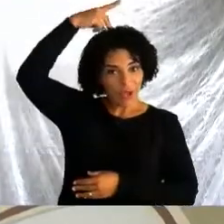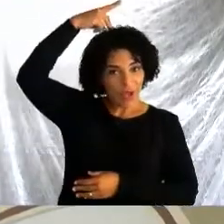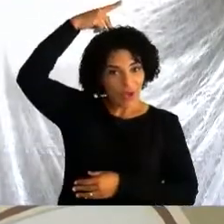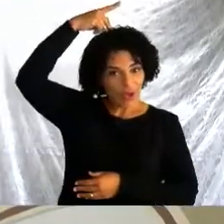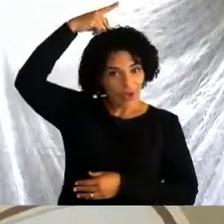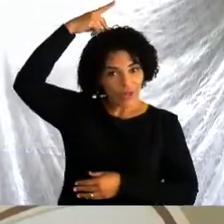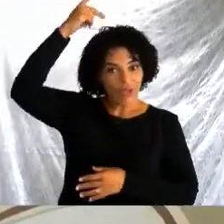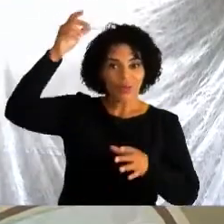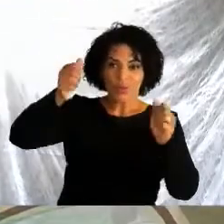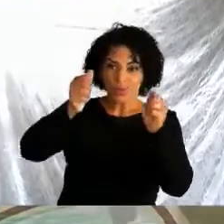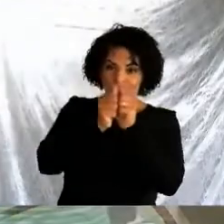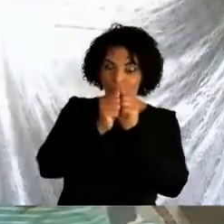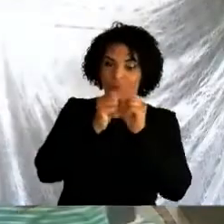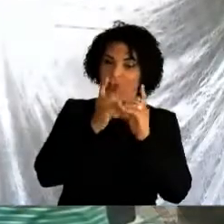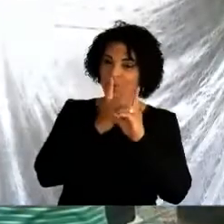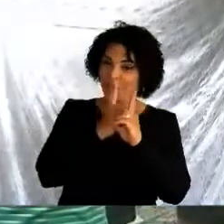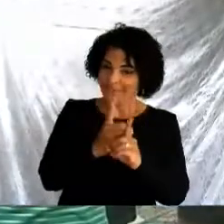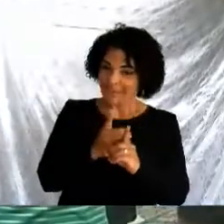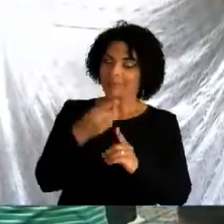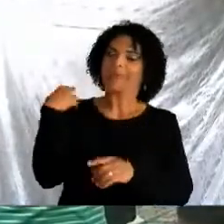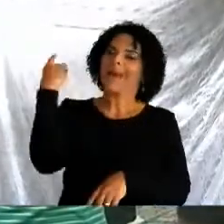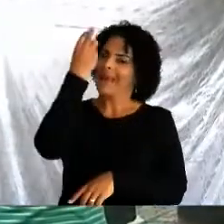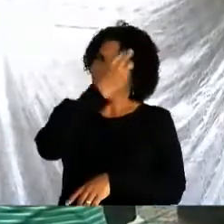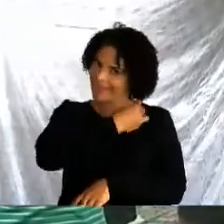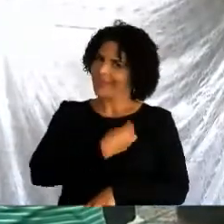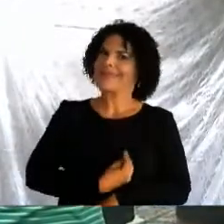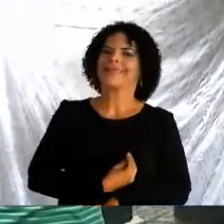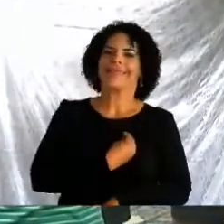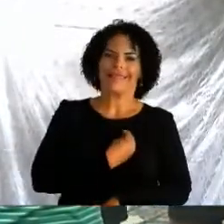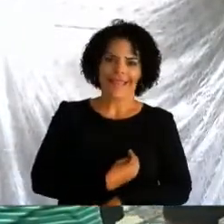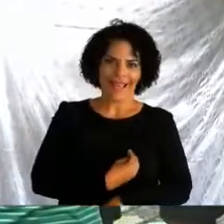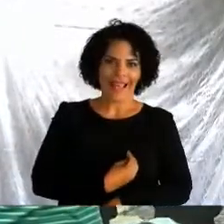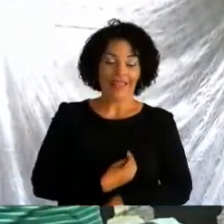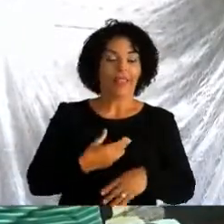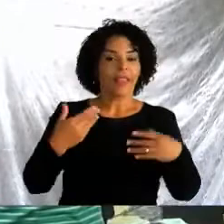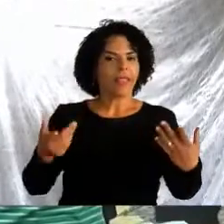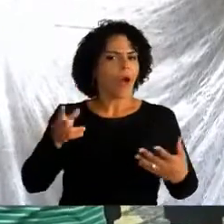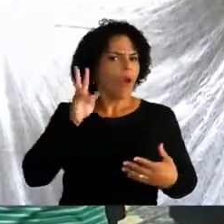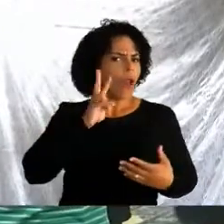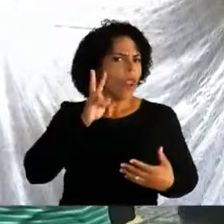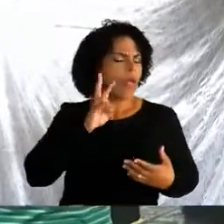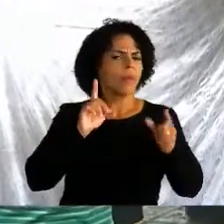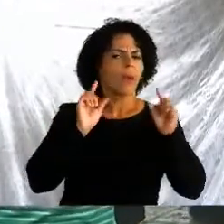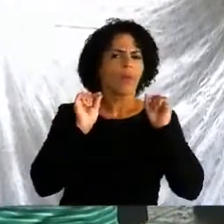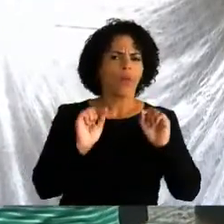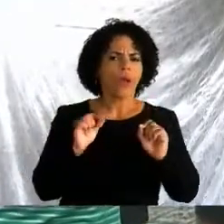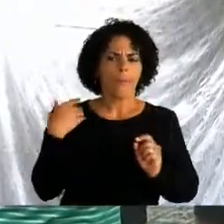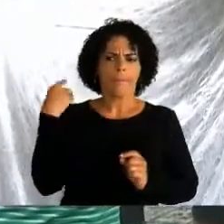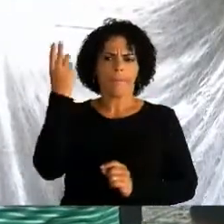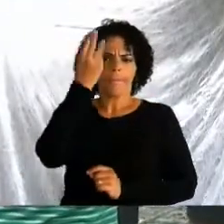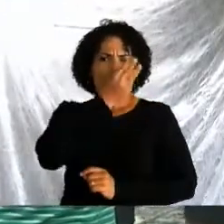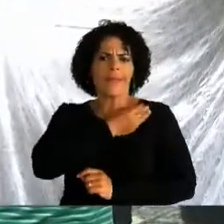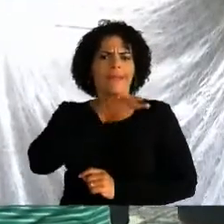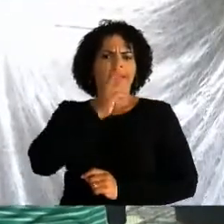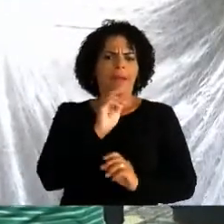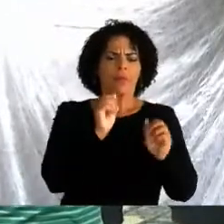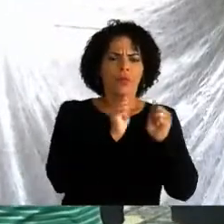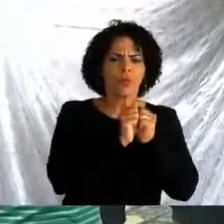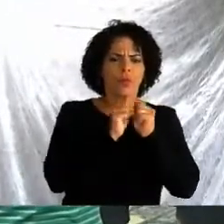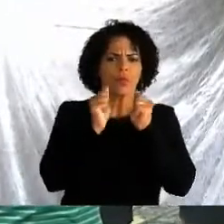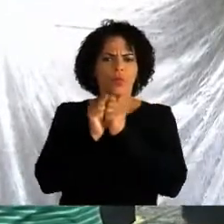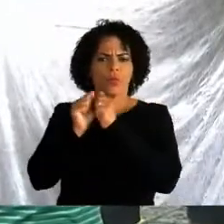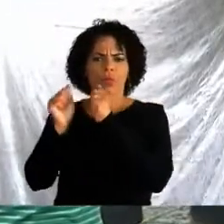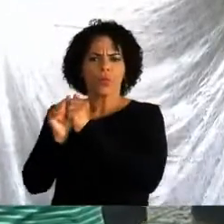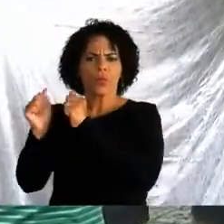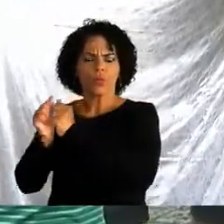unida aos discípulos em oração. Então, Nossa Senhora, vale aqui recordar que ela sempre esteve presente nos